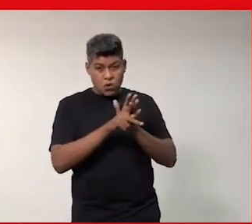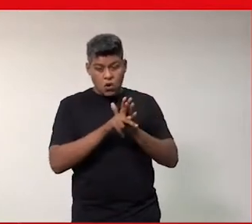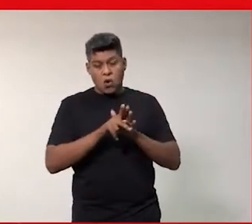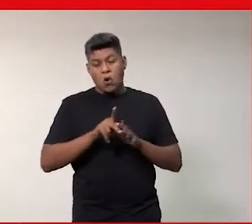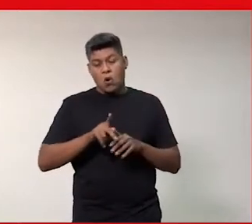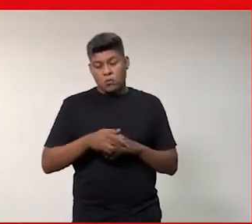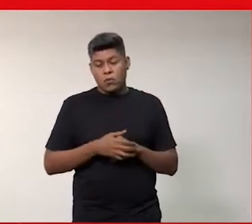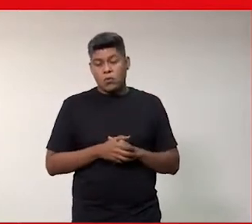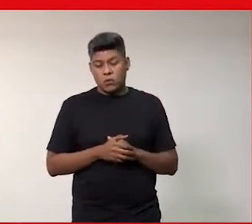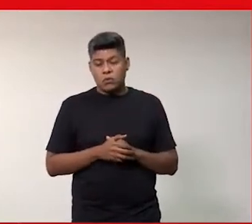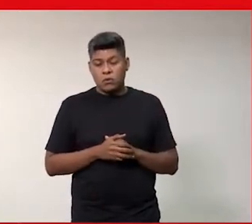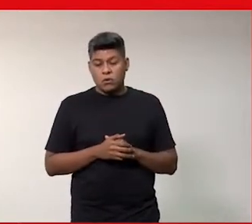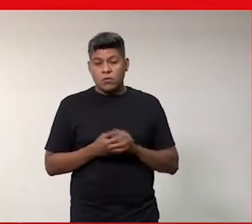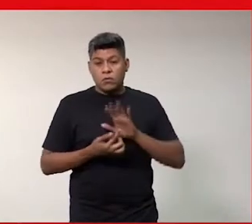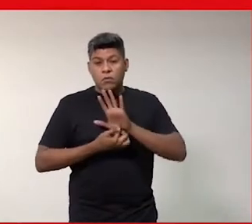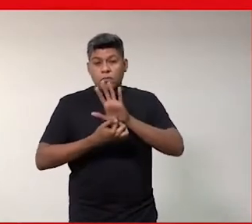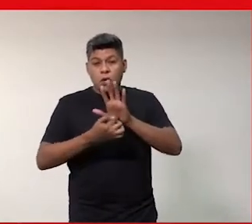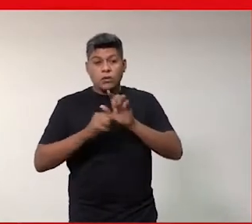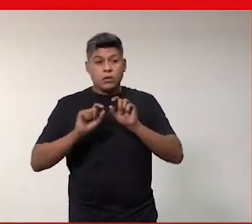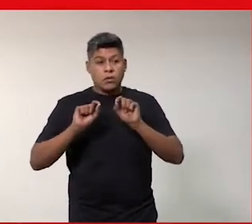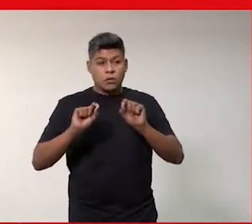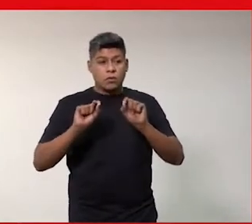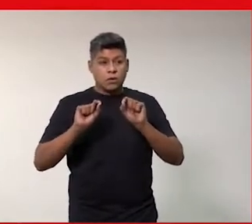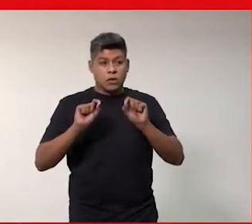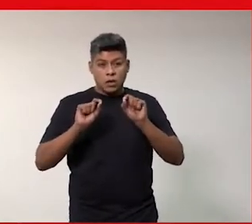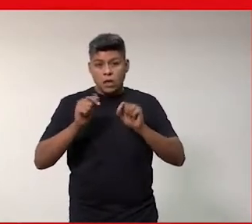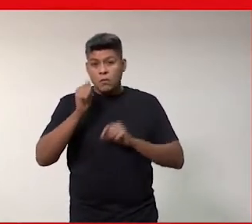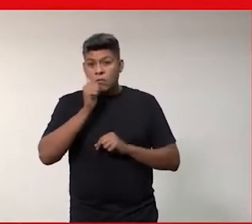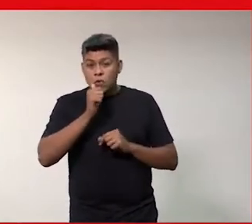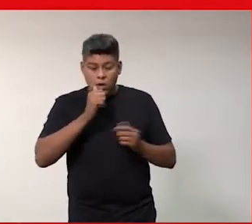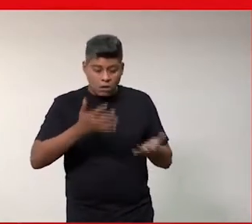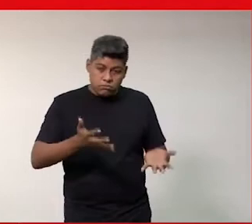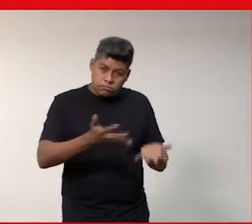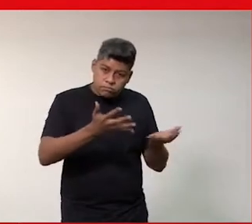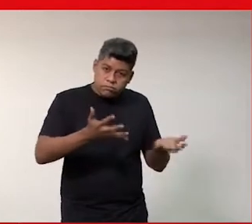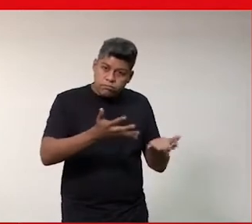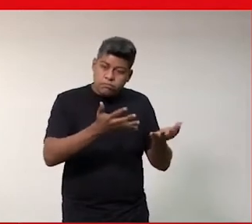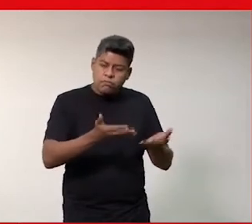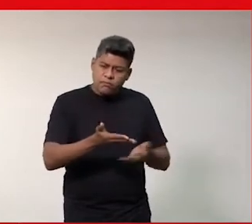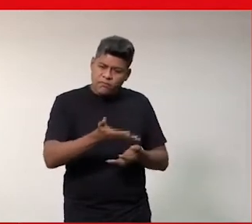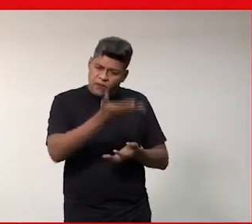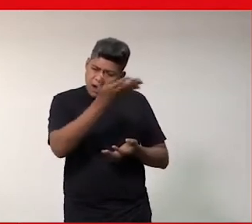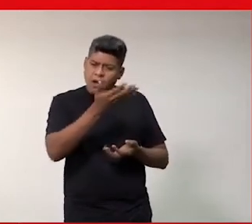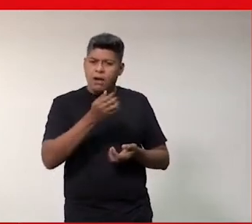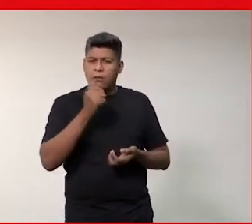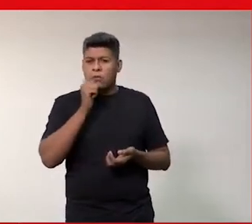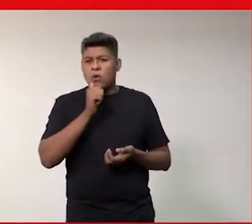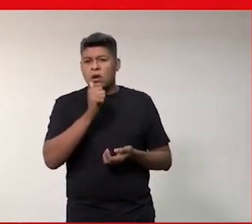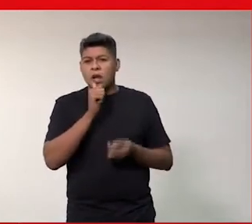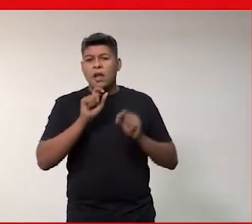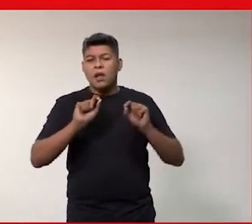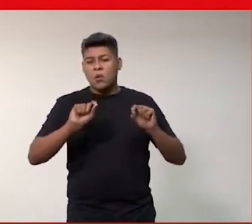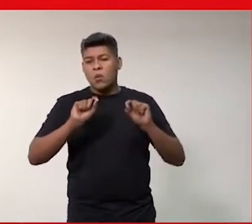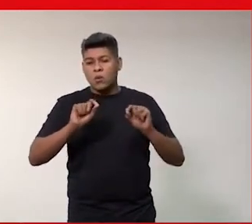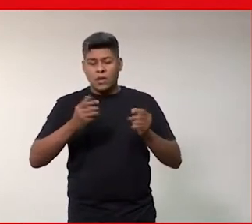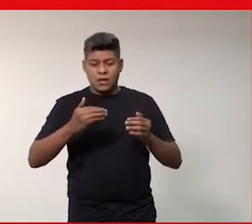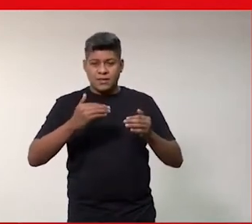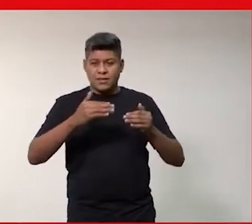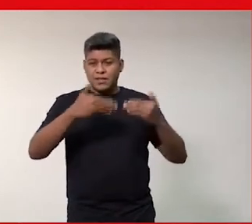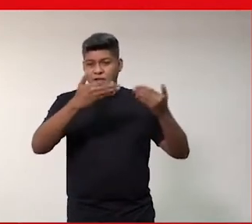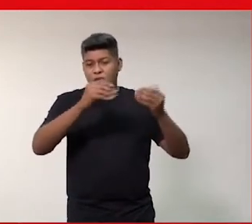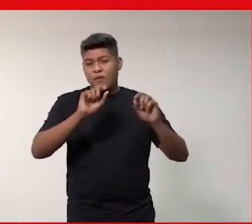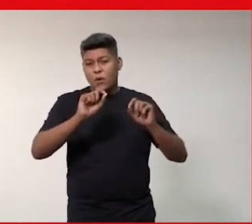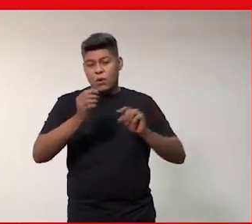que vem justamente para motivar as mulheres a atuarem nessa área. Para motivar as mulheres a desenvolverem